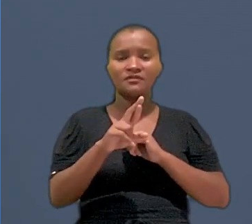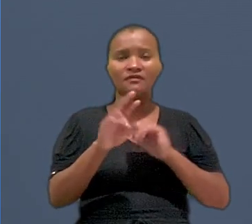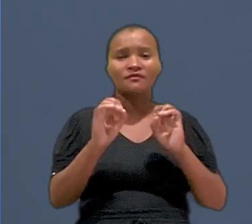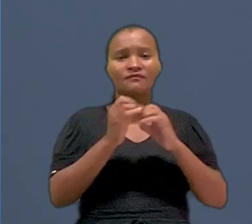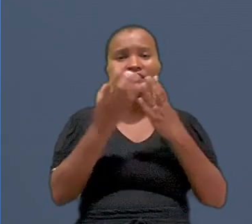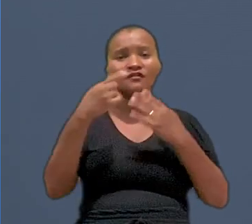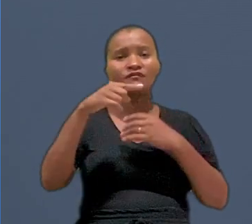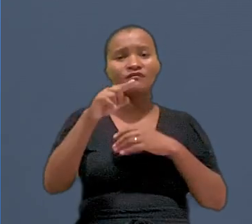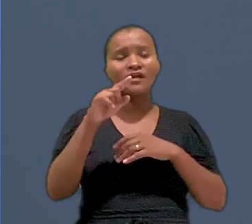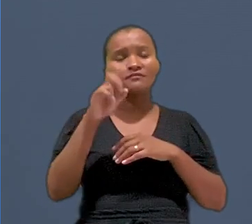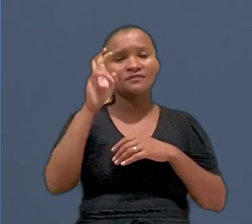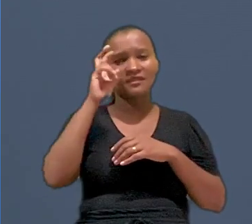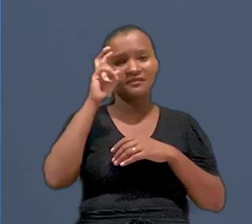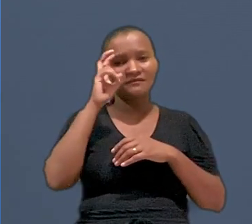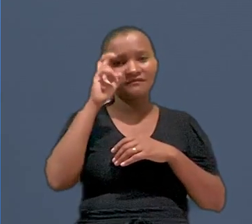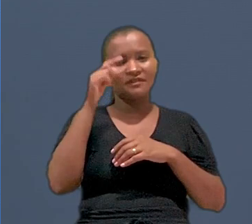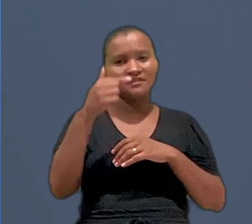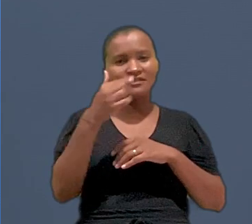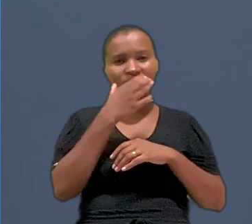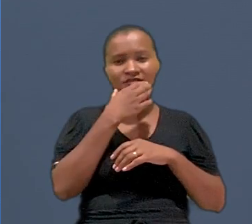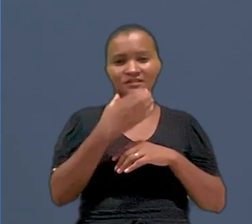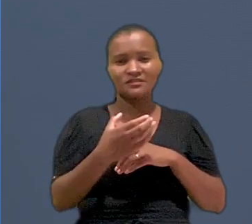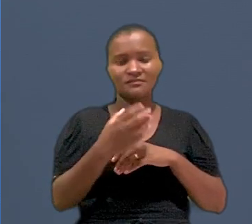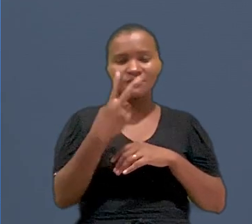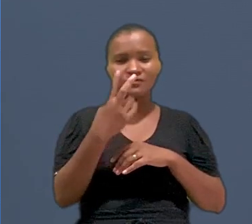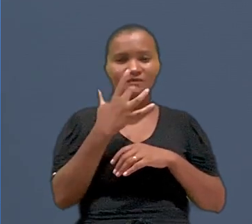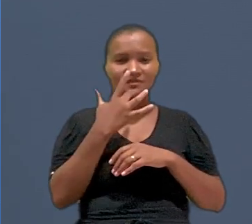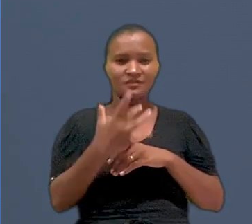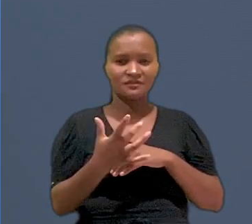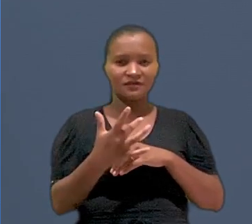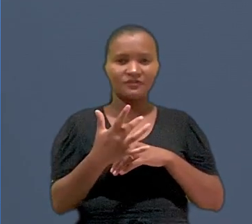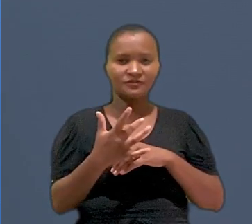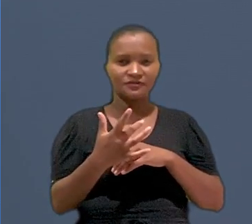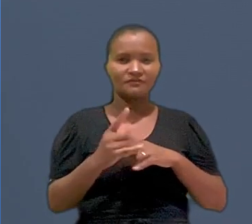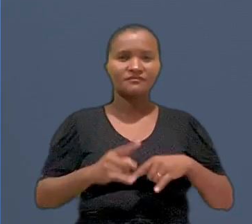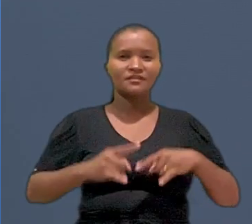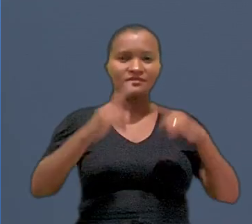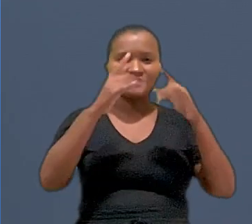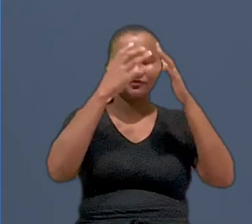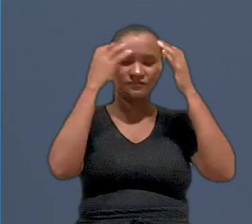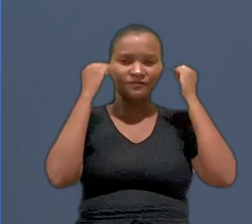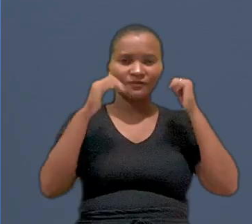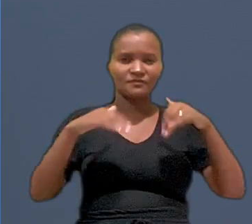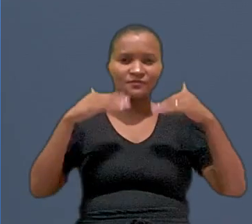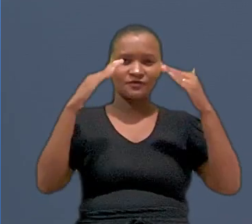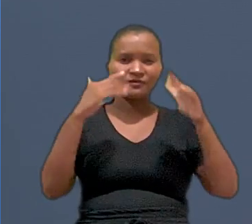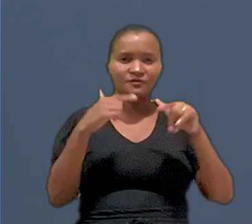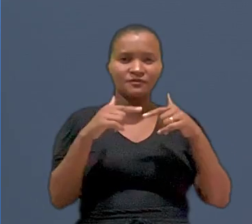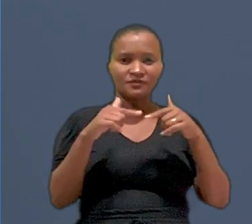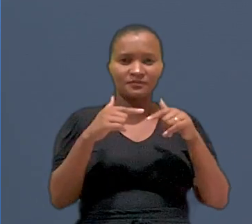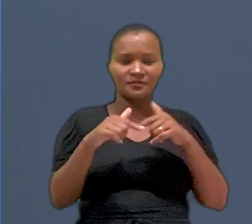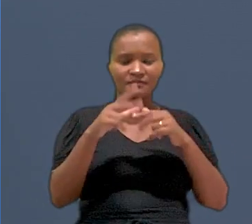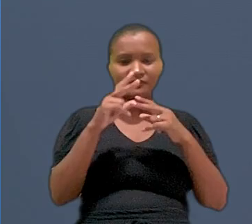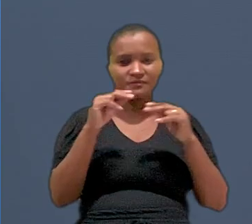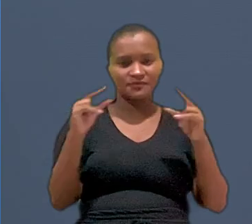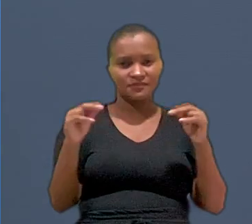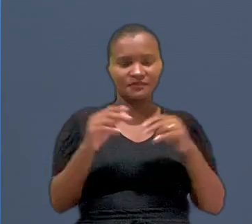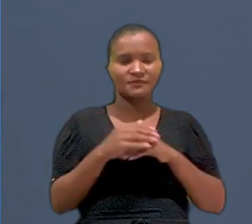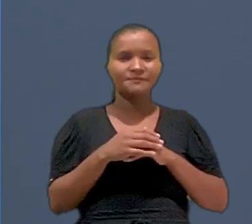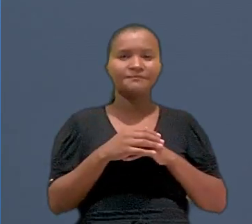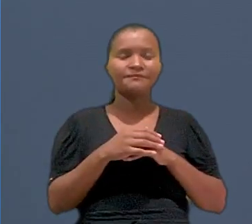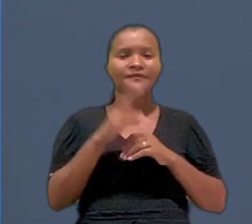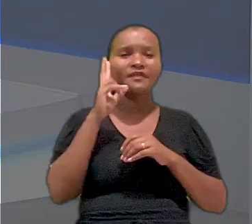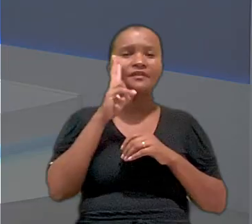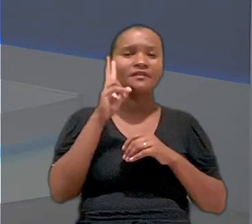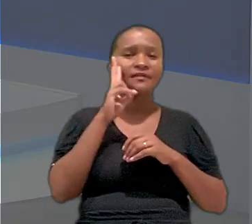evento vai ser realizado na próxima quinta-feira, 7 de dezembro, às 2 horas da tarde, na sede do Tribunal Superior do Trabalho,